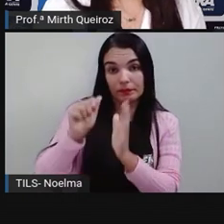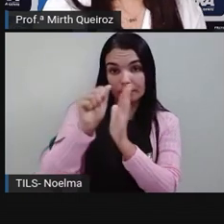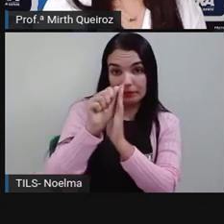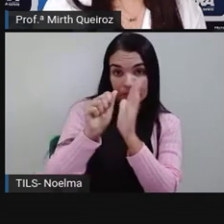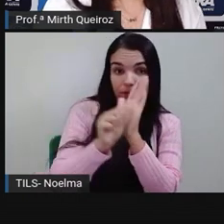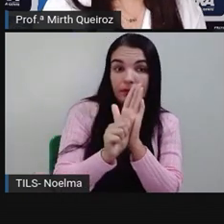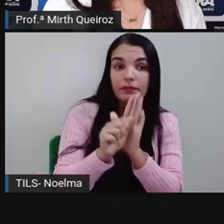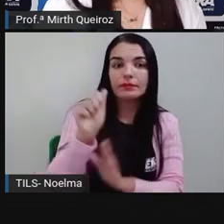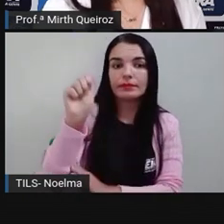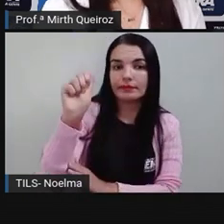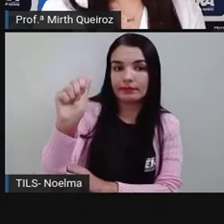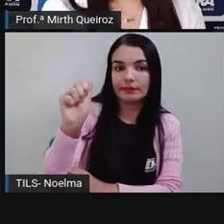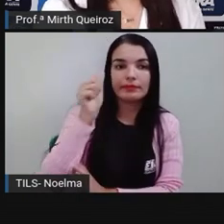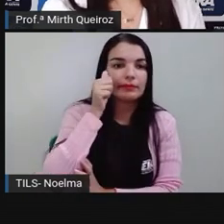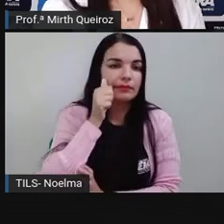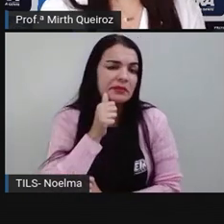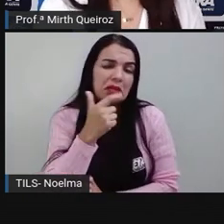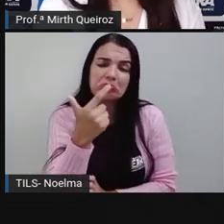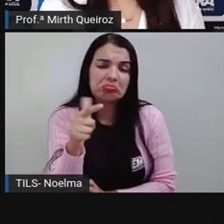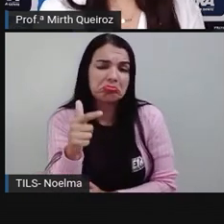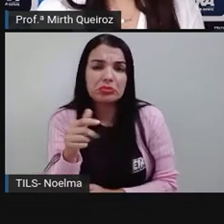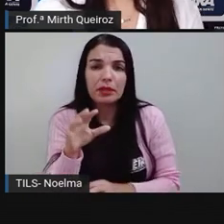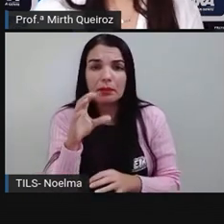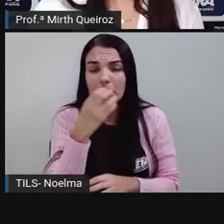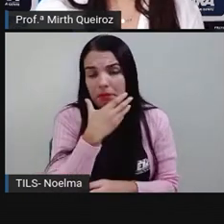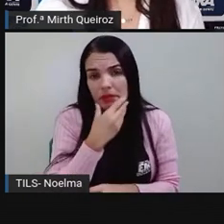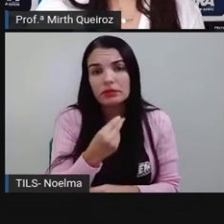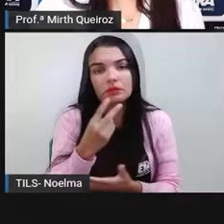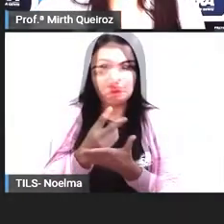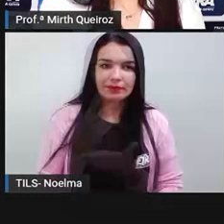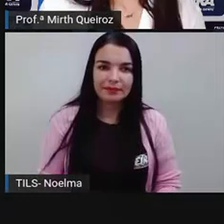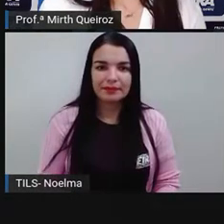no feminino. Se não tiver, masculino.